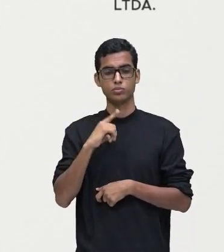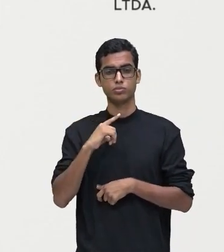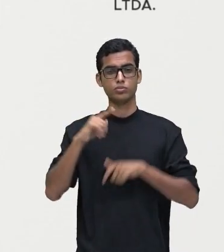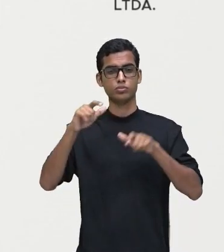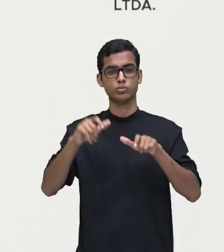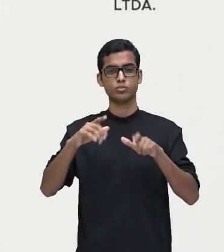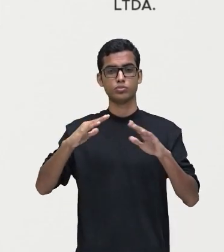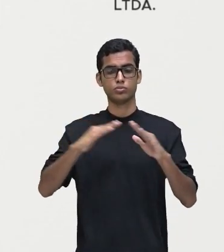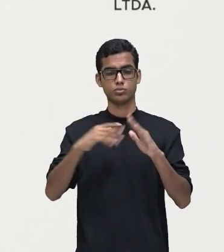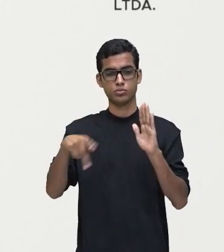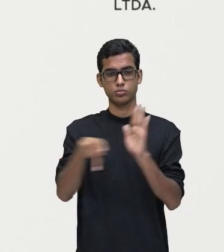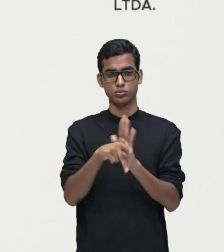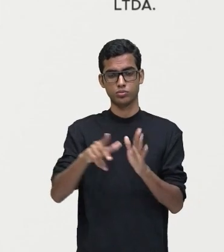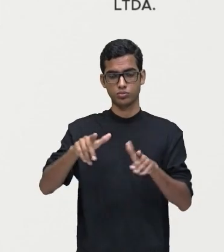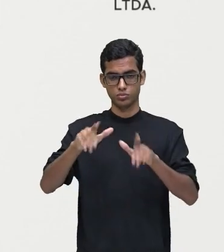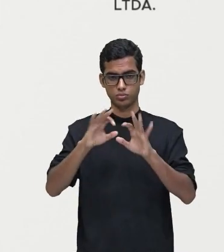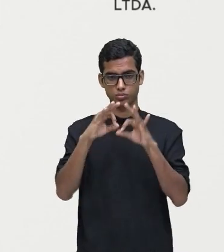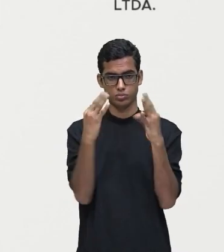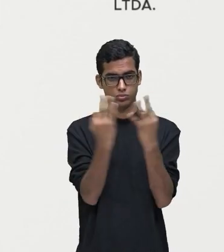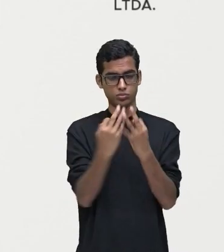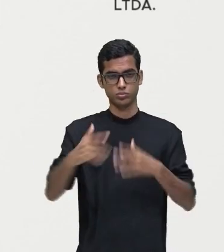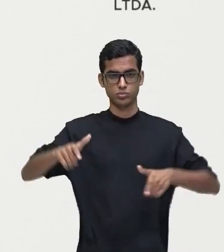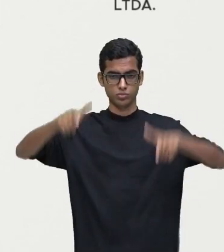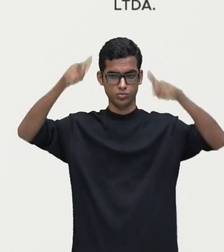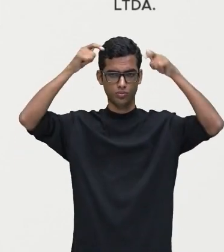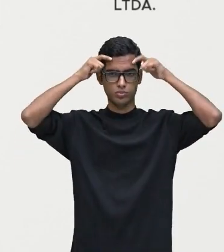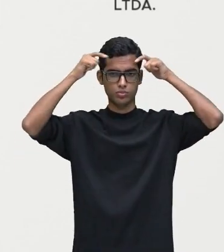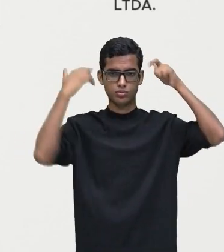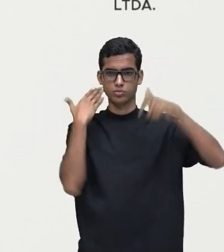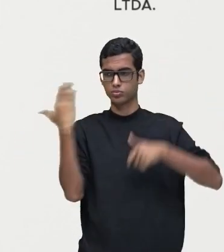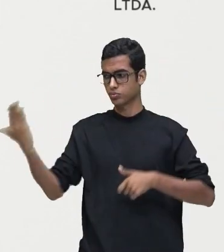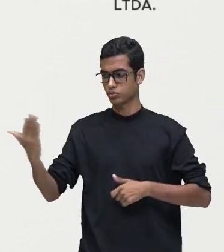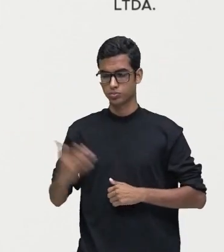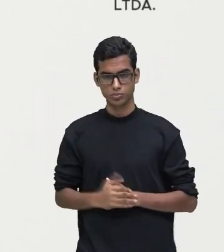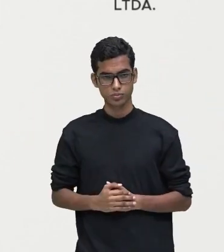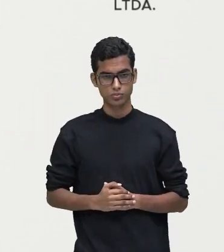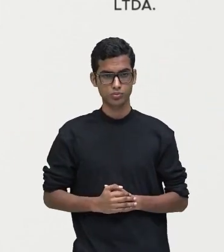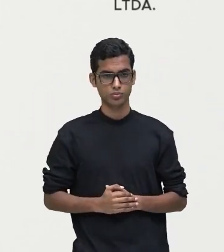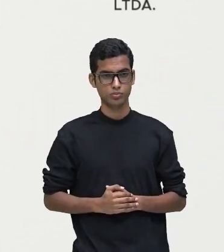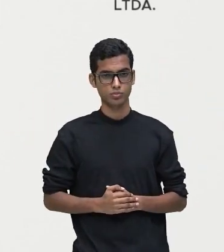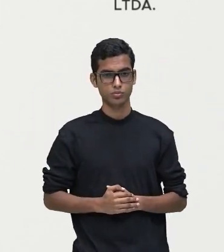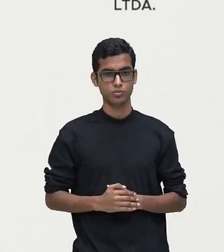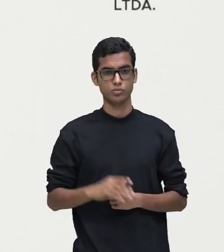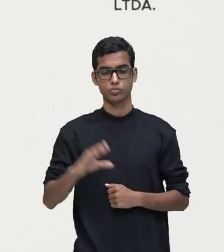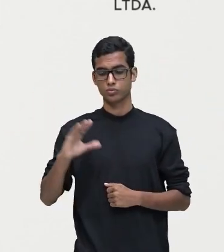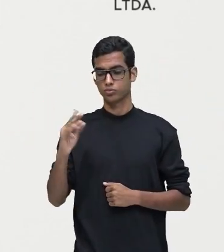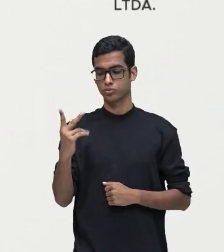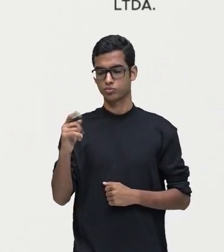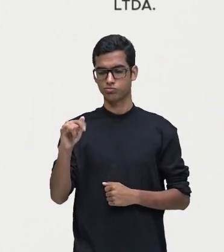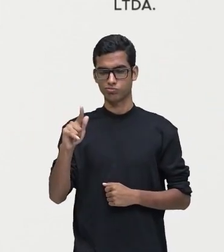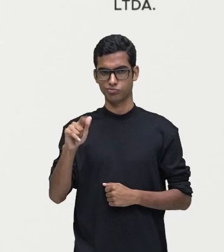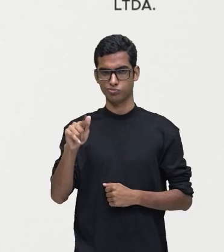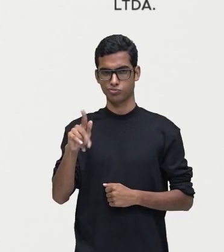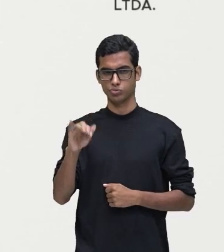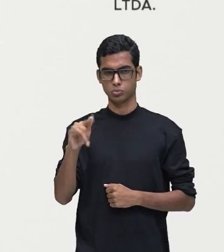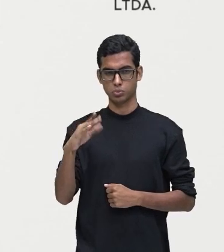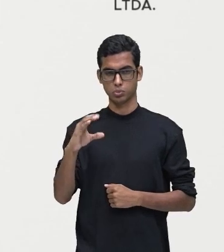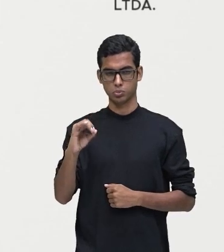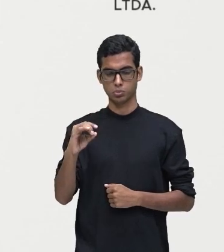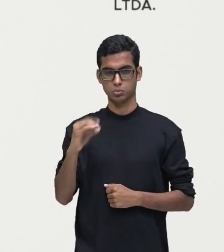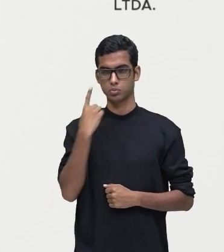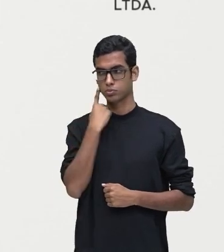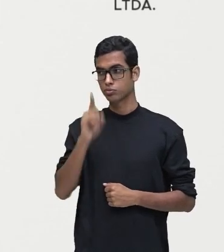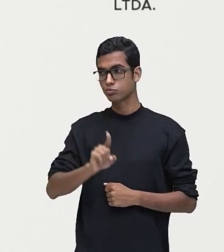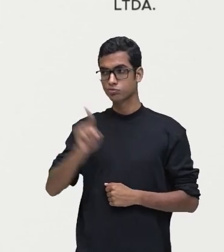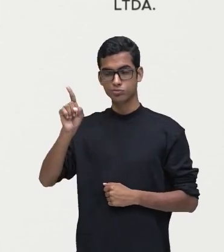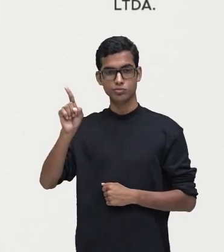Imperial, certo? Então, além, olha só, além de Chicago, dessa forma, o Rio de Janeiro foi a segunda cidade